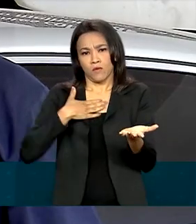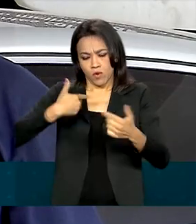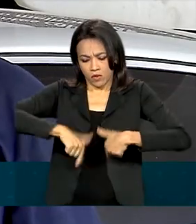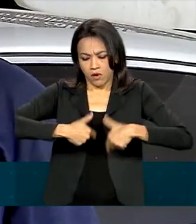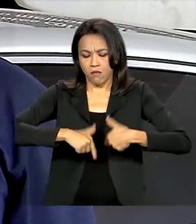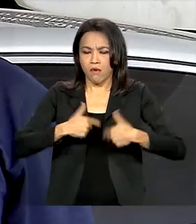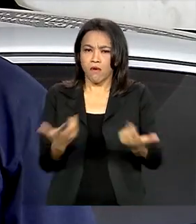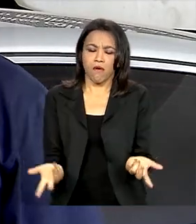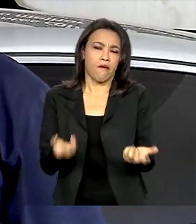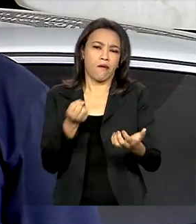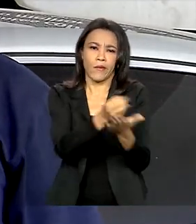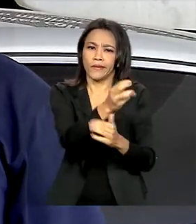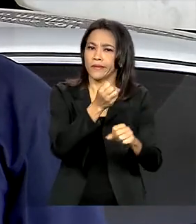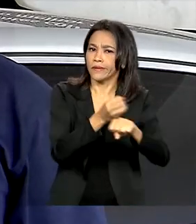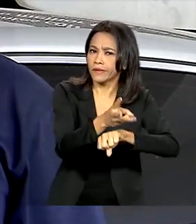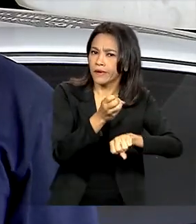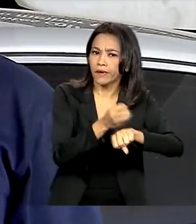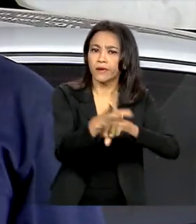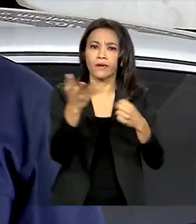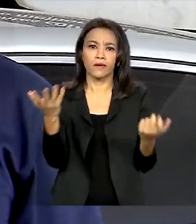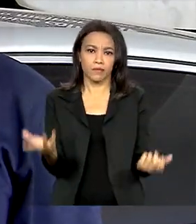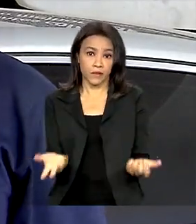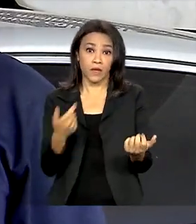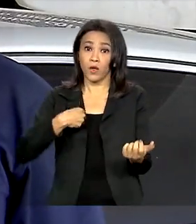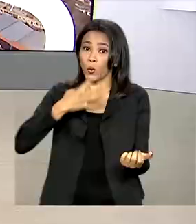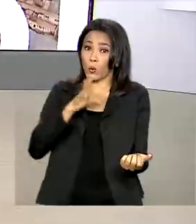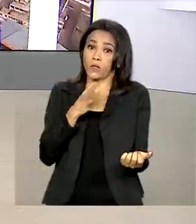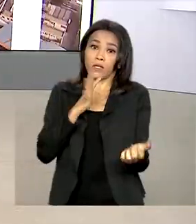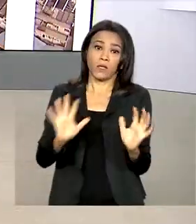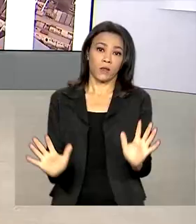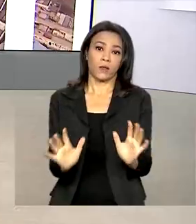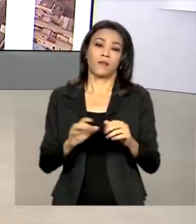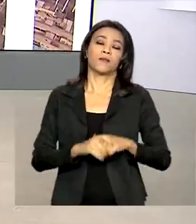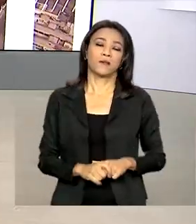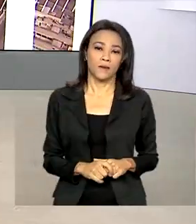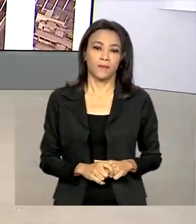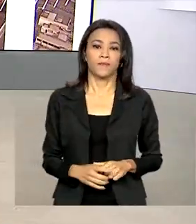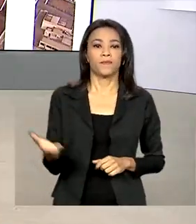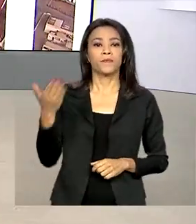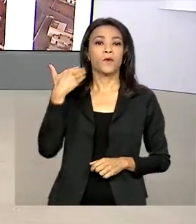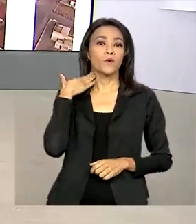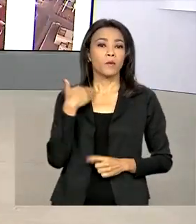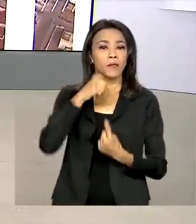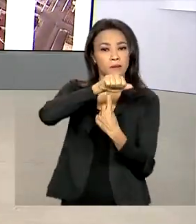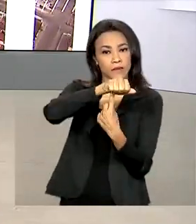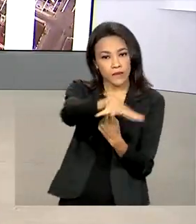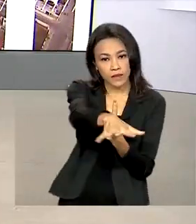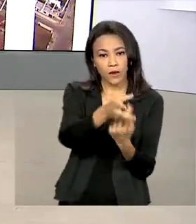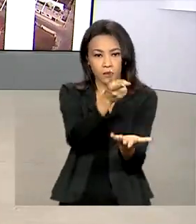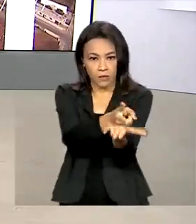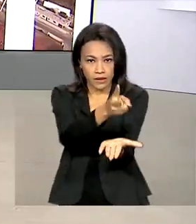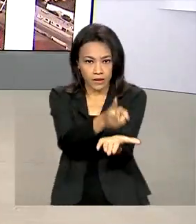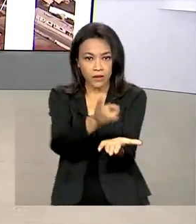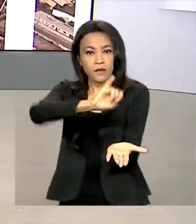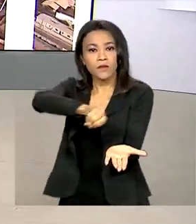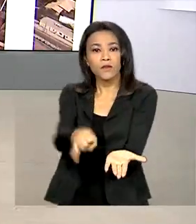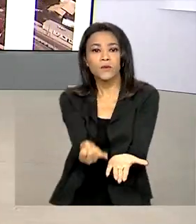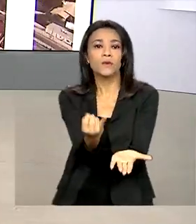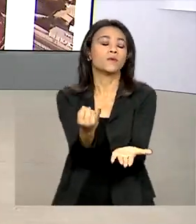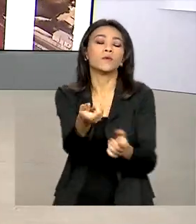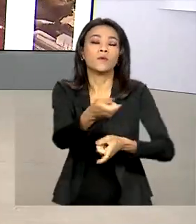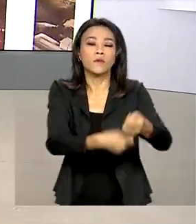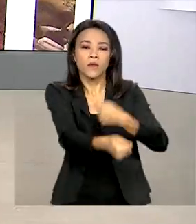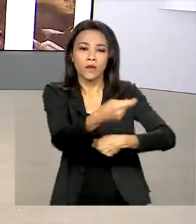do tráfico pago, onde normalmente eu não conhecia. O Banco Central manteve a taxa básica de juros da